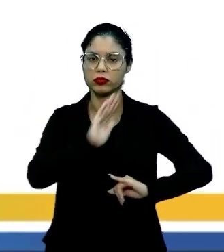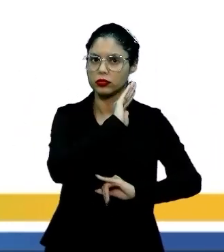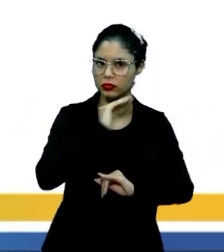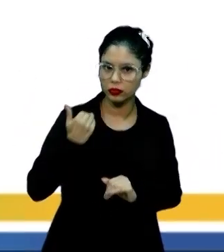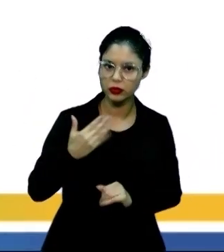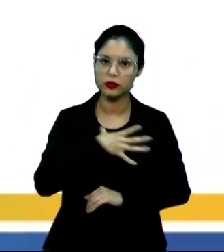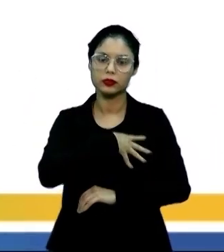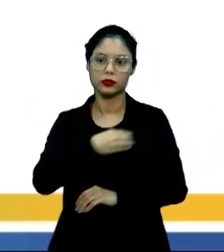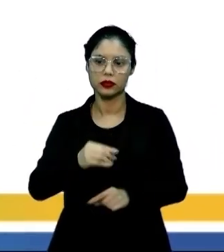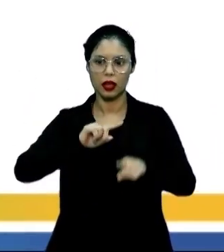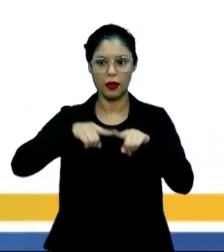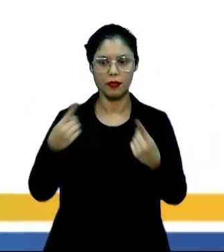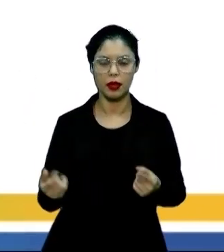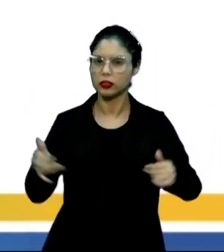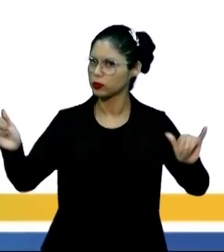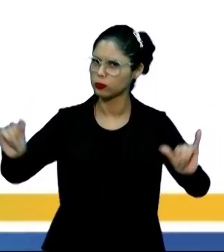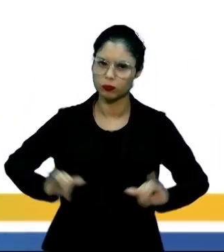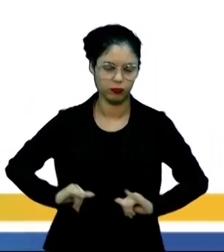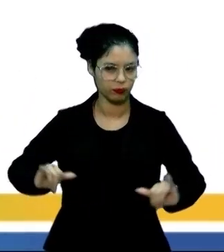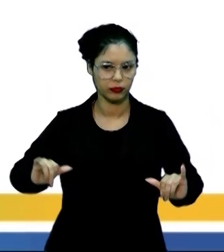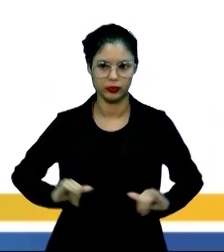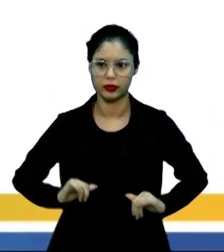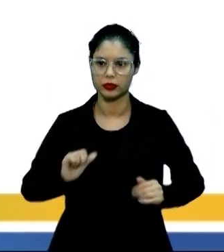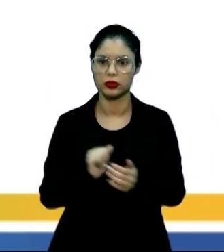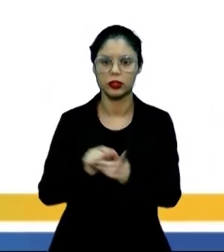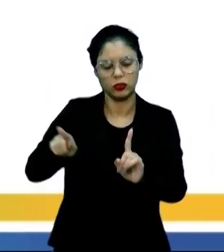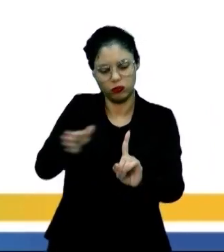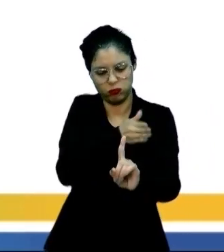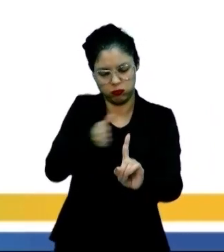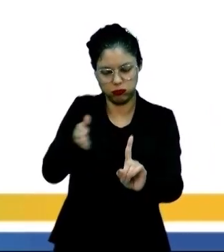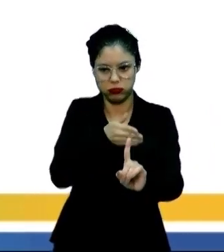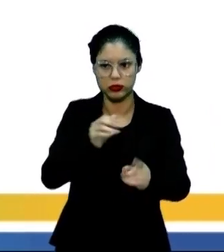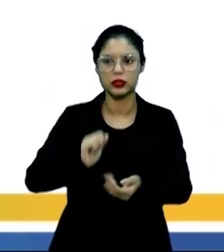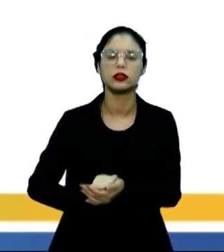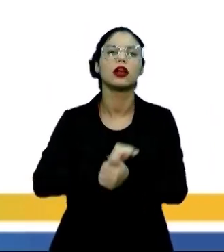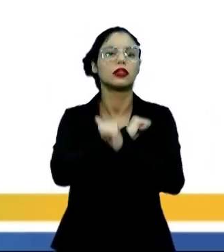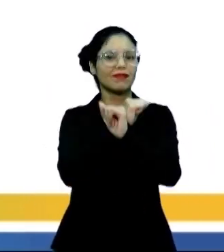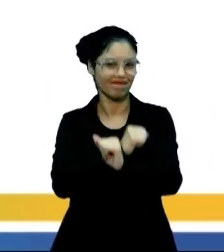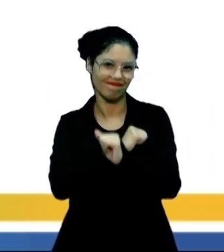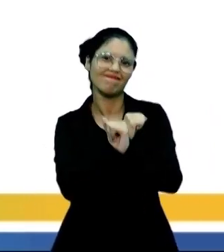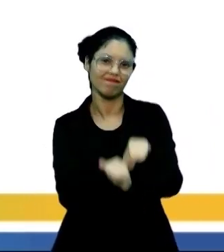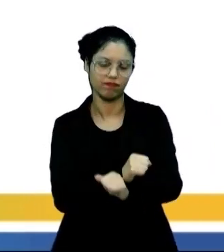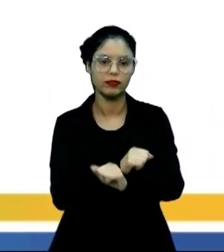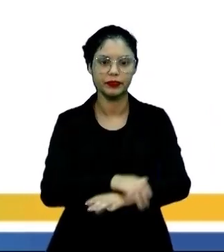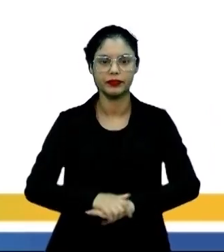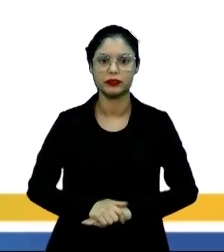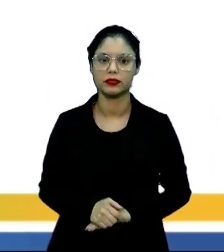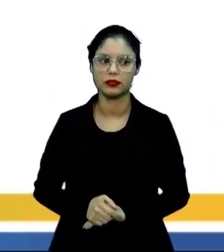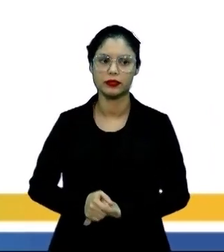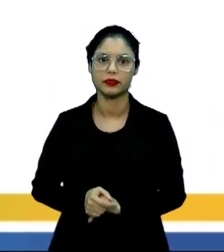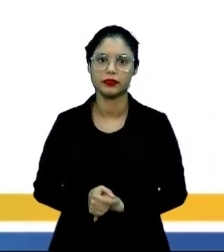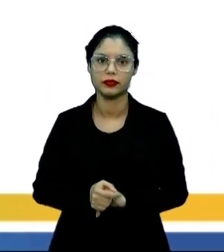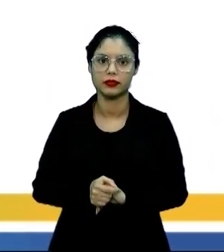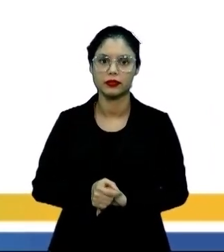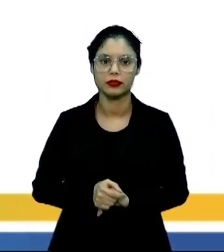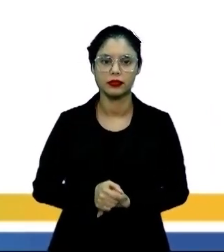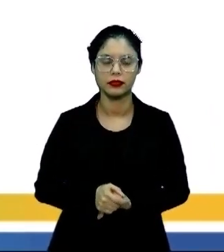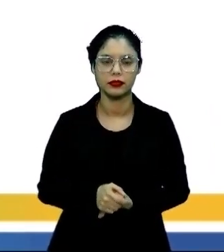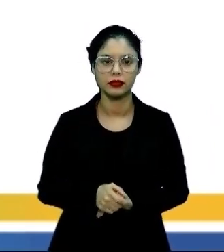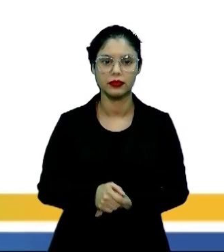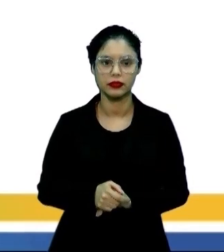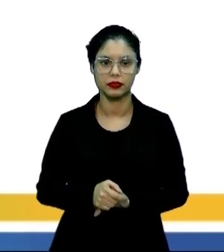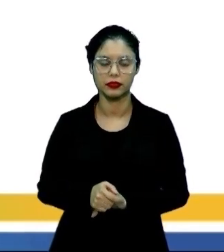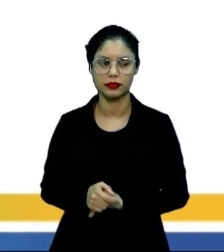da filha mas não sofre com a tortura a que ele condicionava os escravos. Vejamos as outras